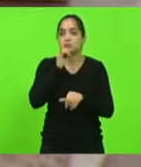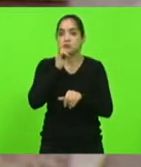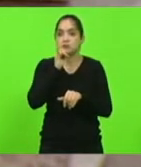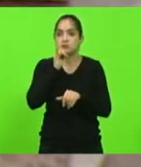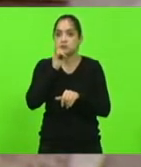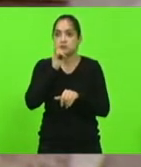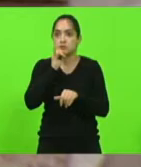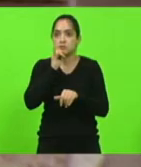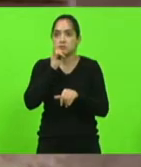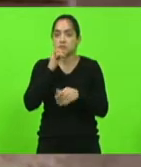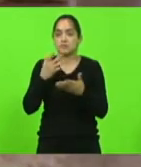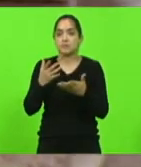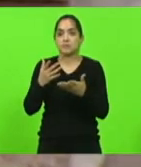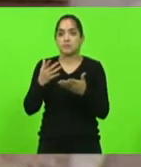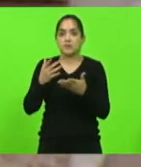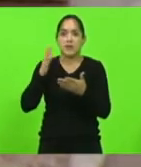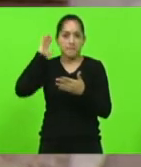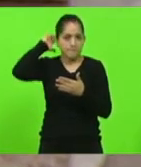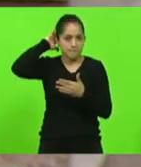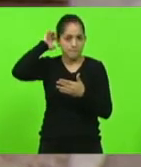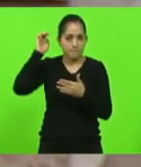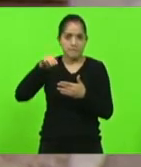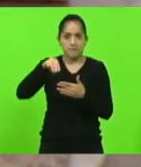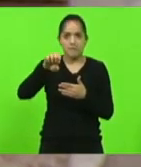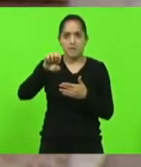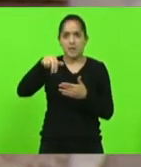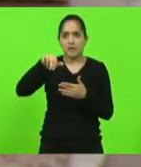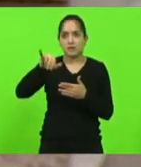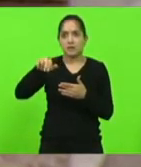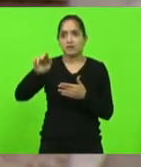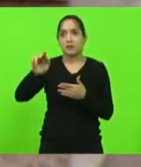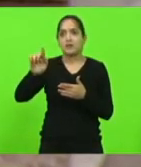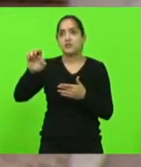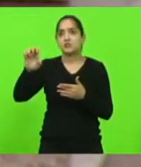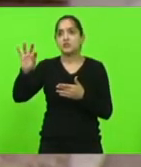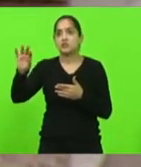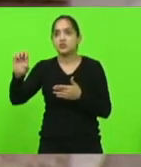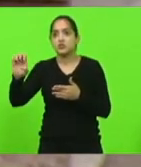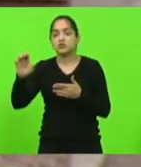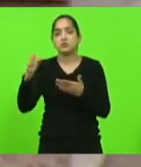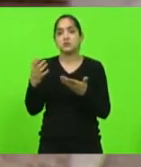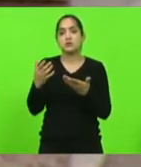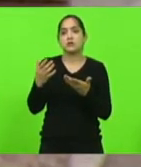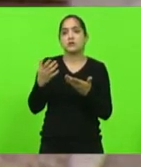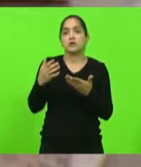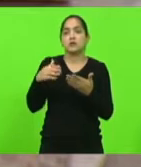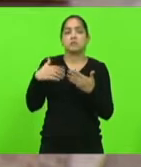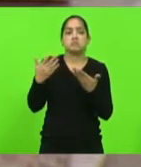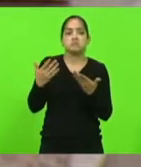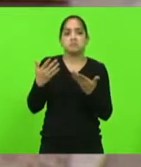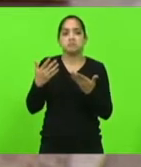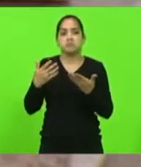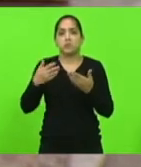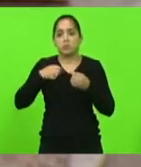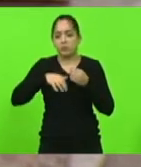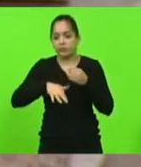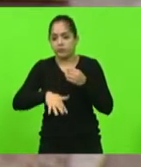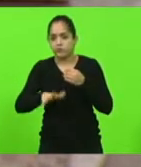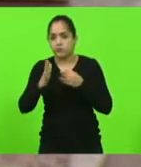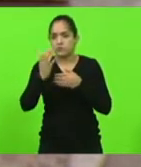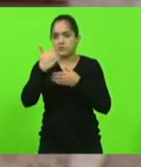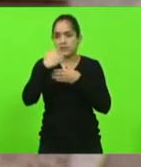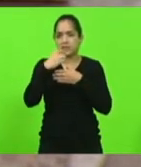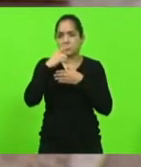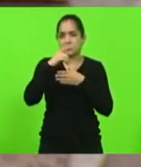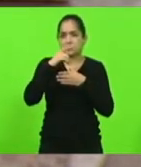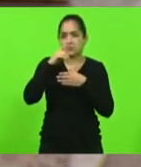pessoa que suspeita de meningite quem é que tem a prioridade uma pessoa com uma hemorragia grave quem é que tem